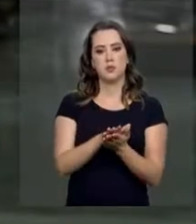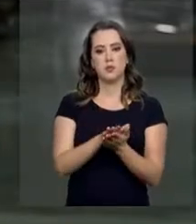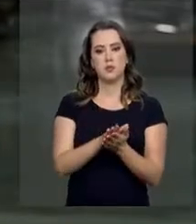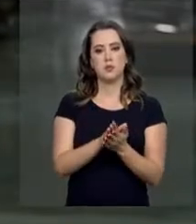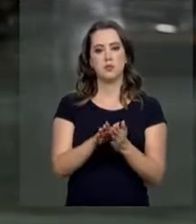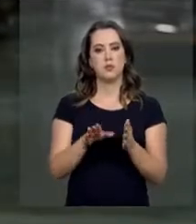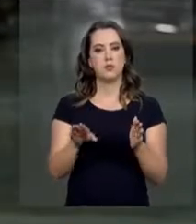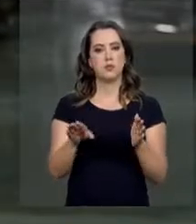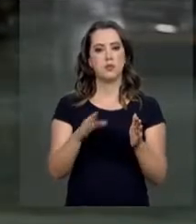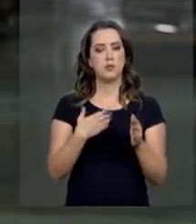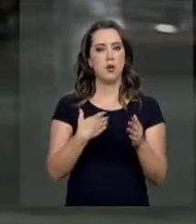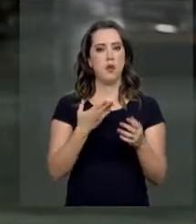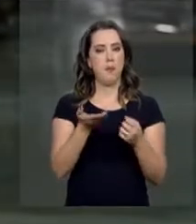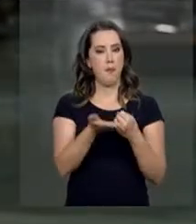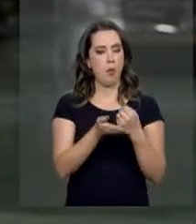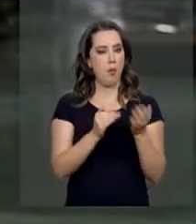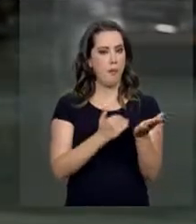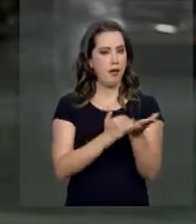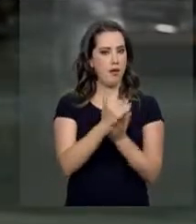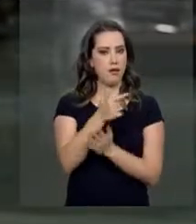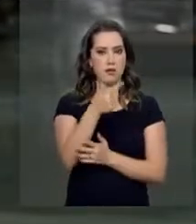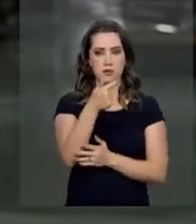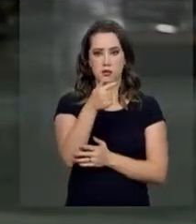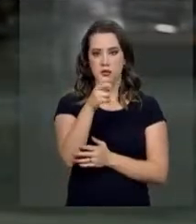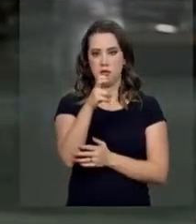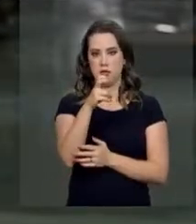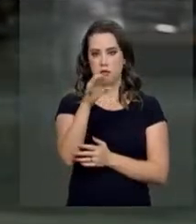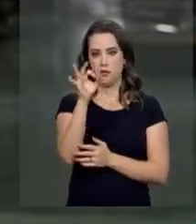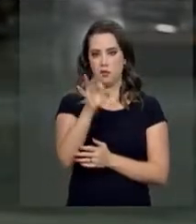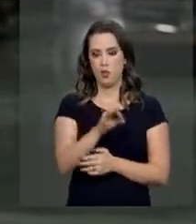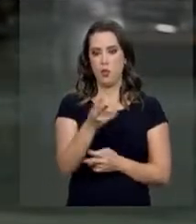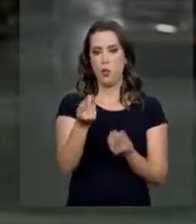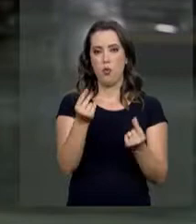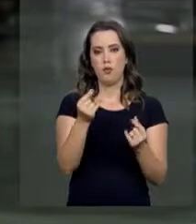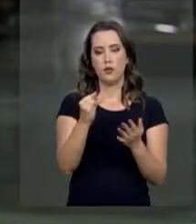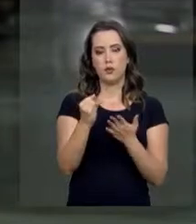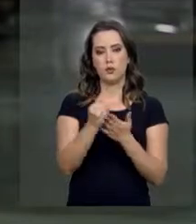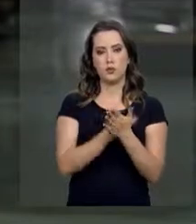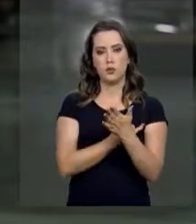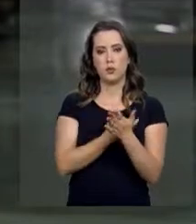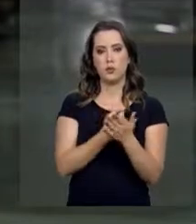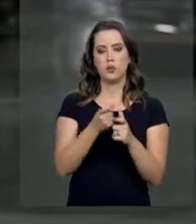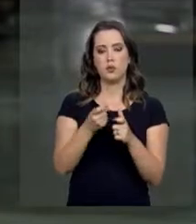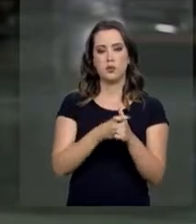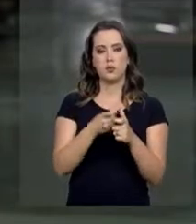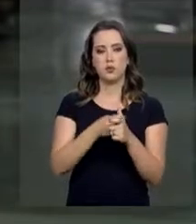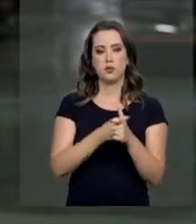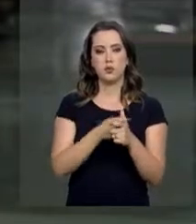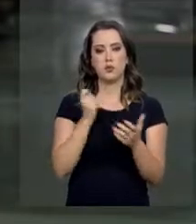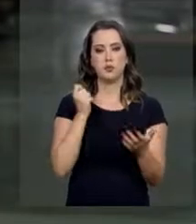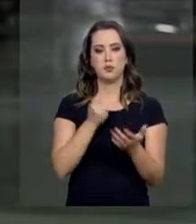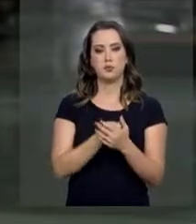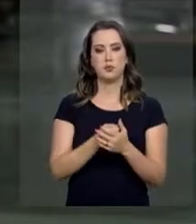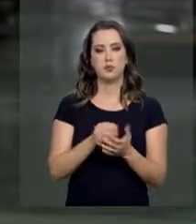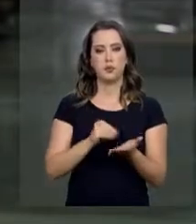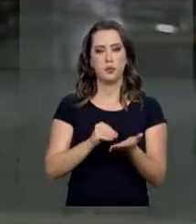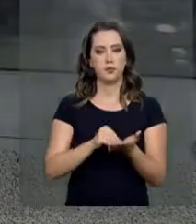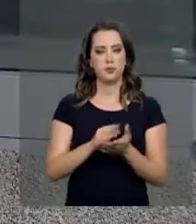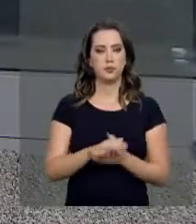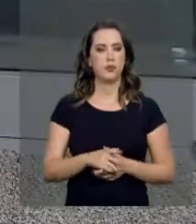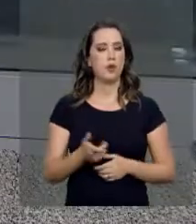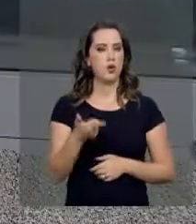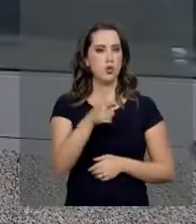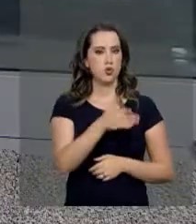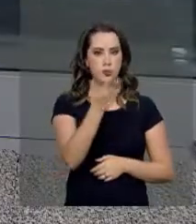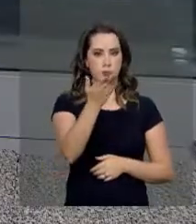pode ser de, no mínimo, 75% do valor do imposto devido do que não foi pago ainda. Roberto, eu volto com